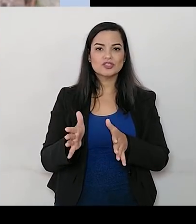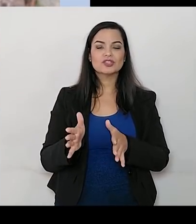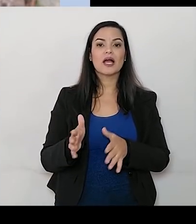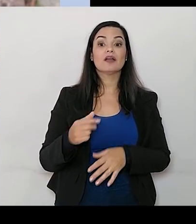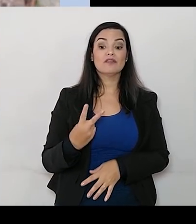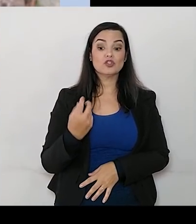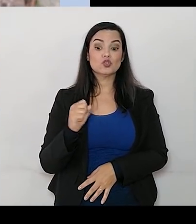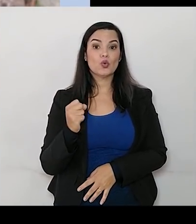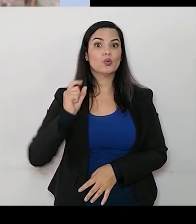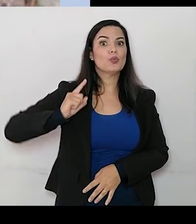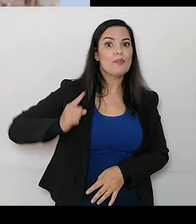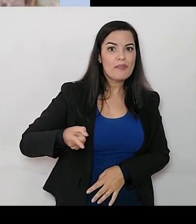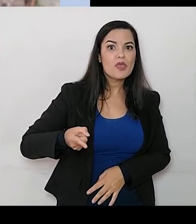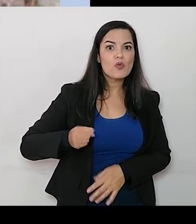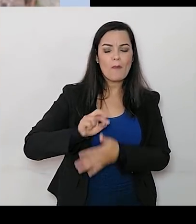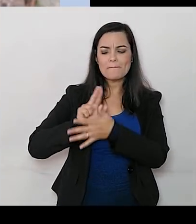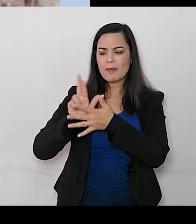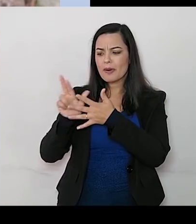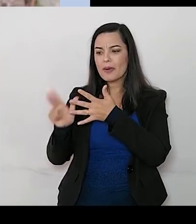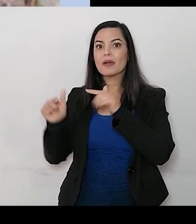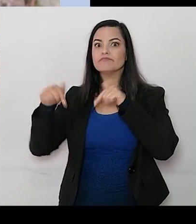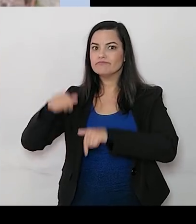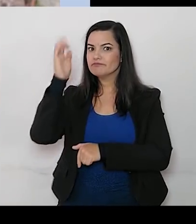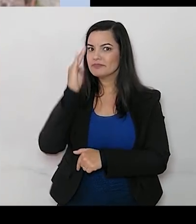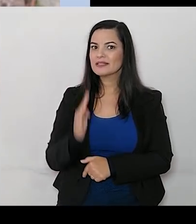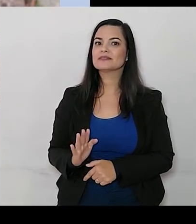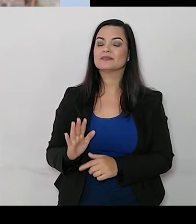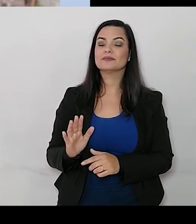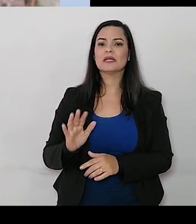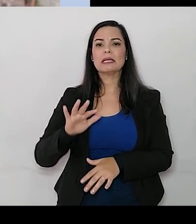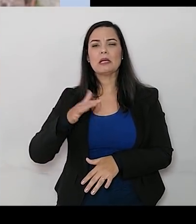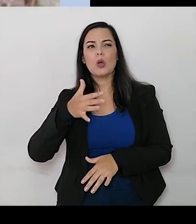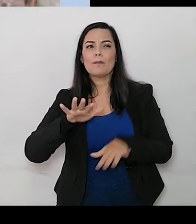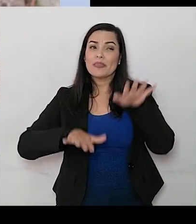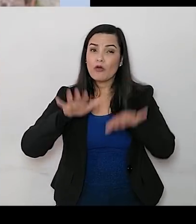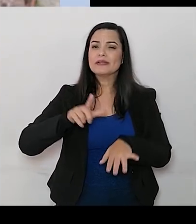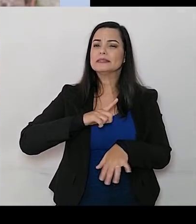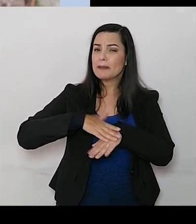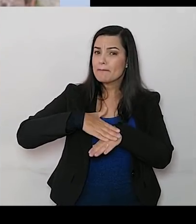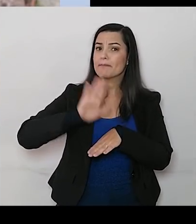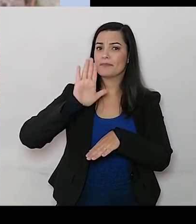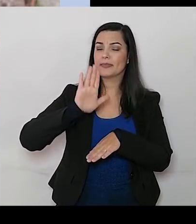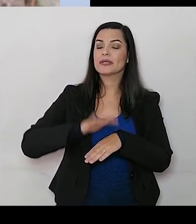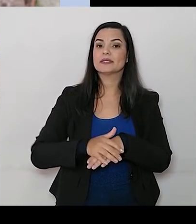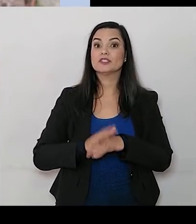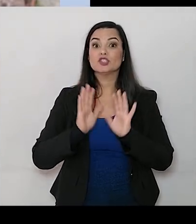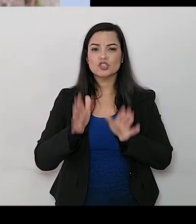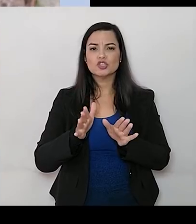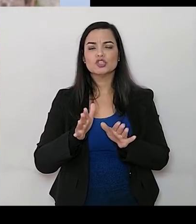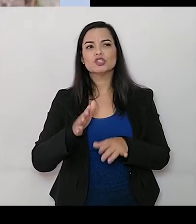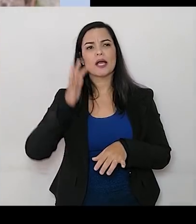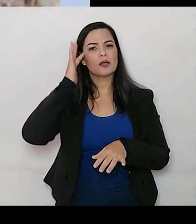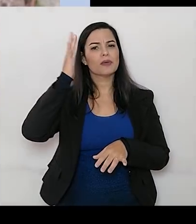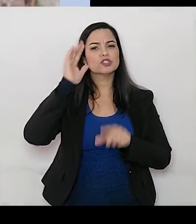mil espécies. Olha só, 28 mil espécies, né? E a estimativa é exista muito mais, né? Foi feita